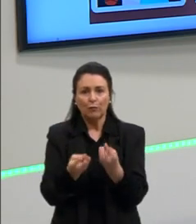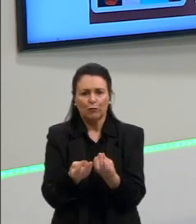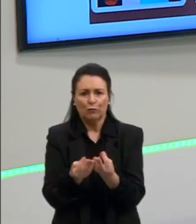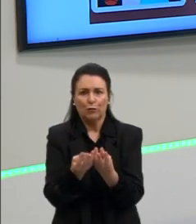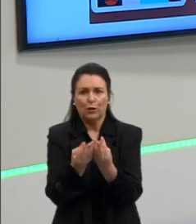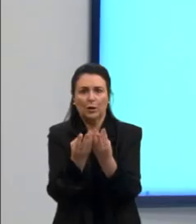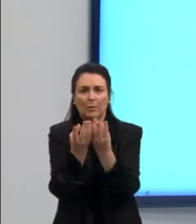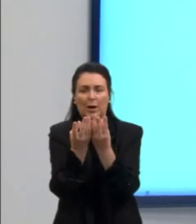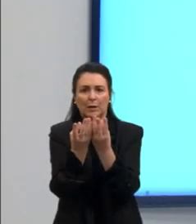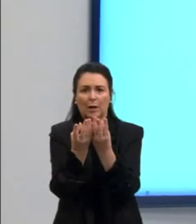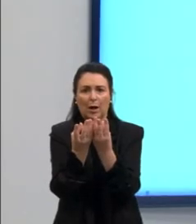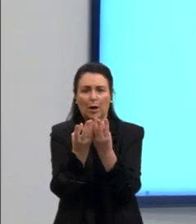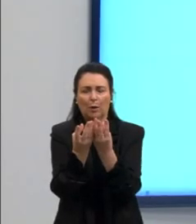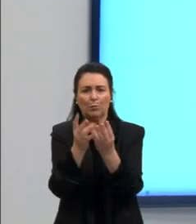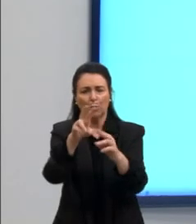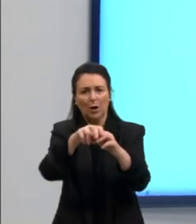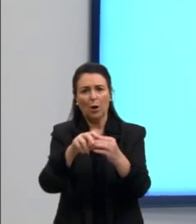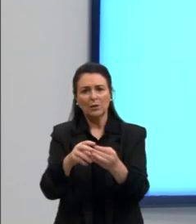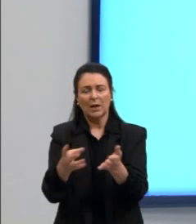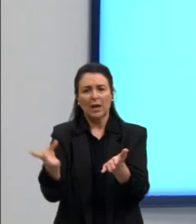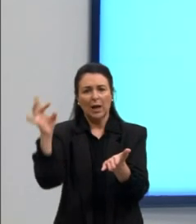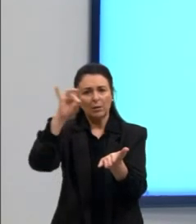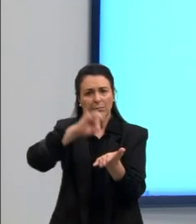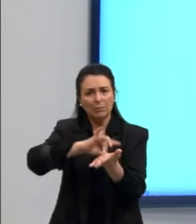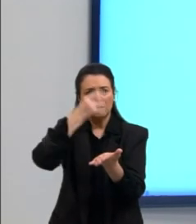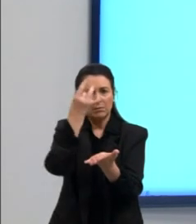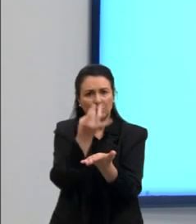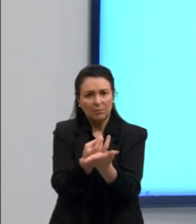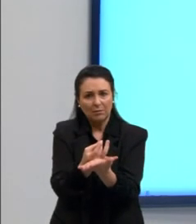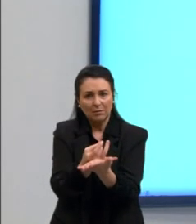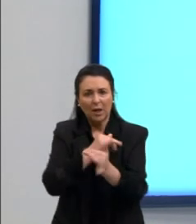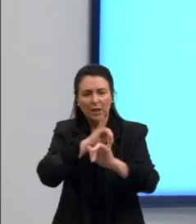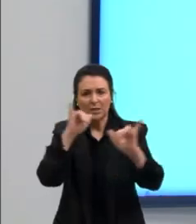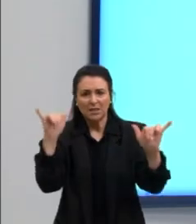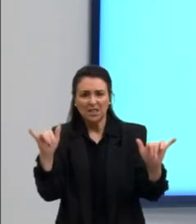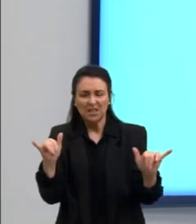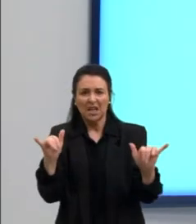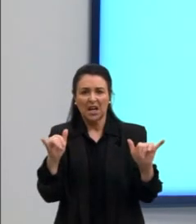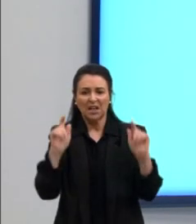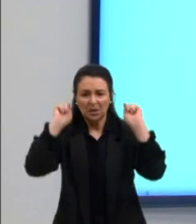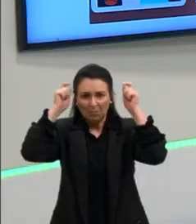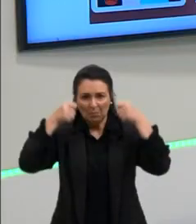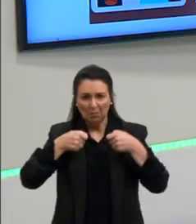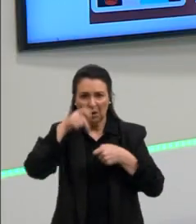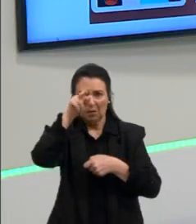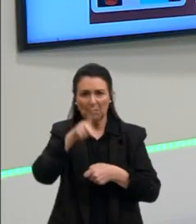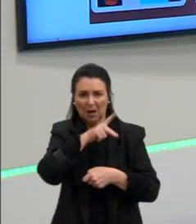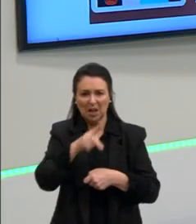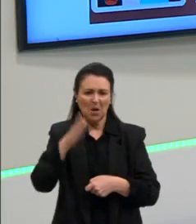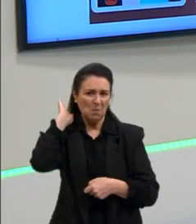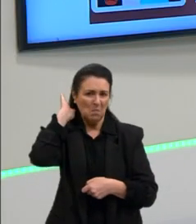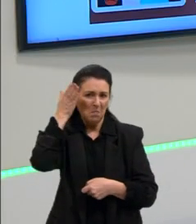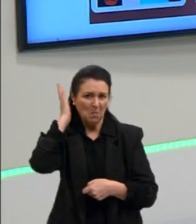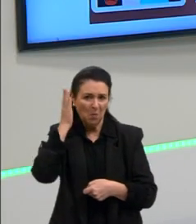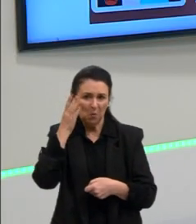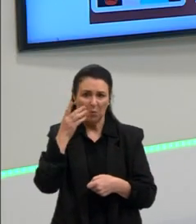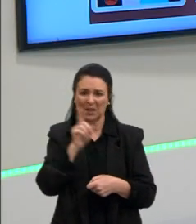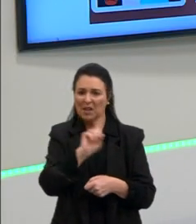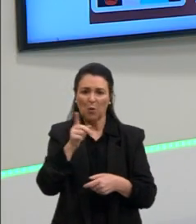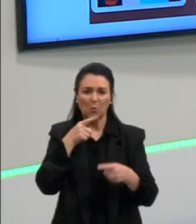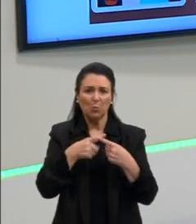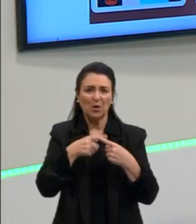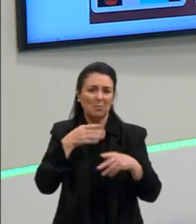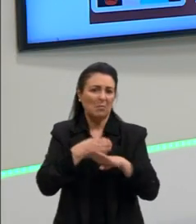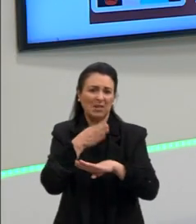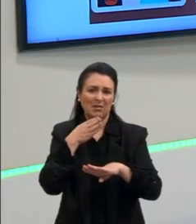questionar a Igreja Católica, ela dizia que padres e monges eram burros, que eles não, não era porque uma pessoa era parte da Igreja Católica, que ela